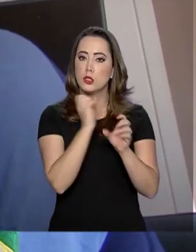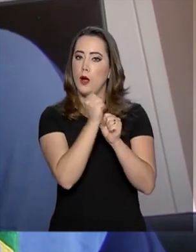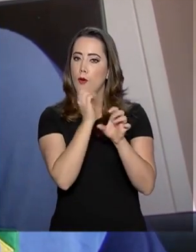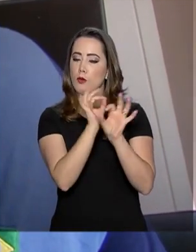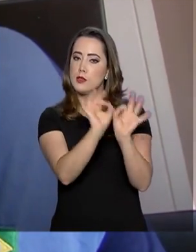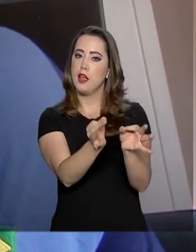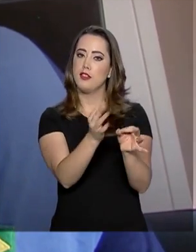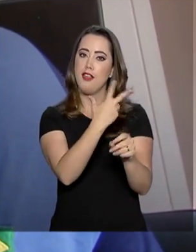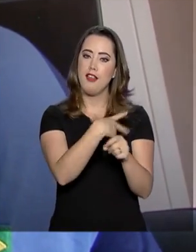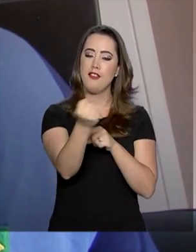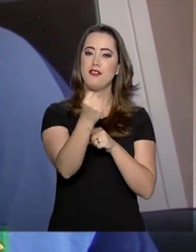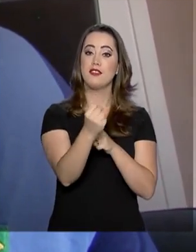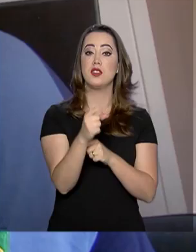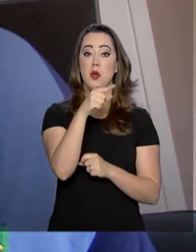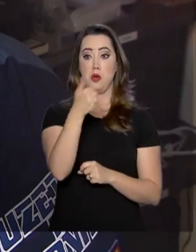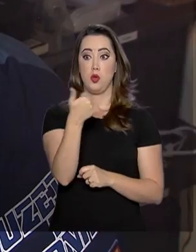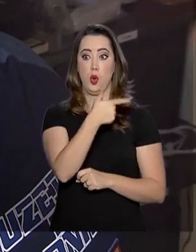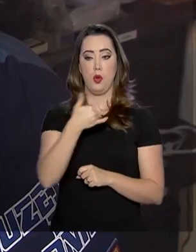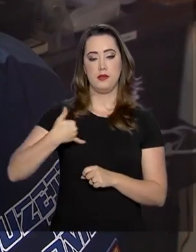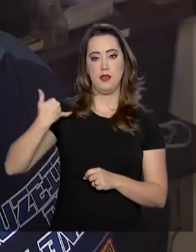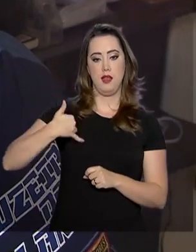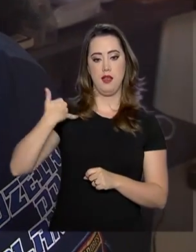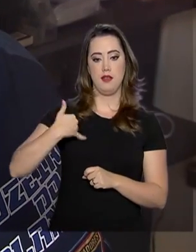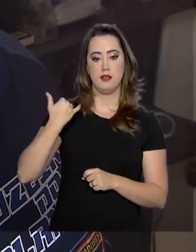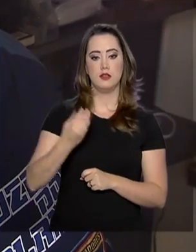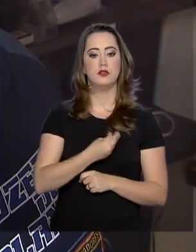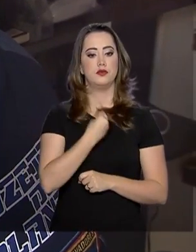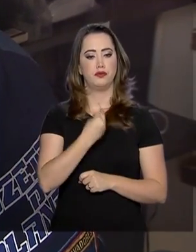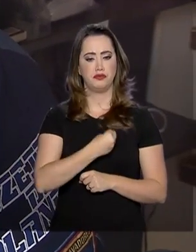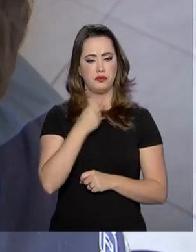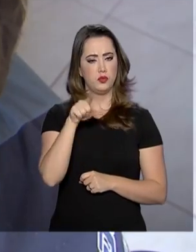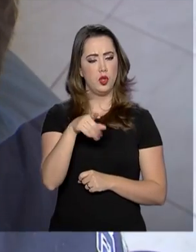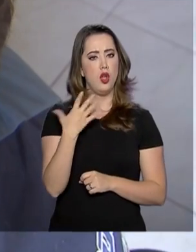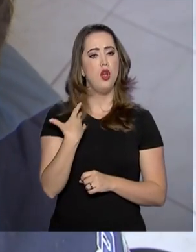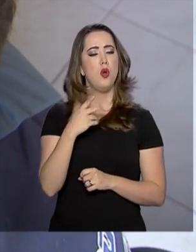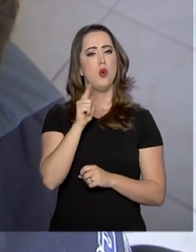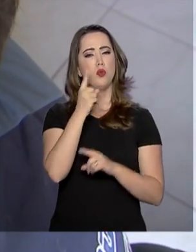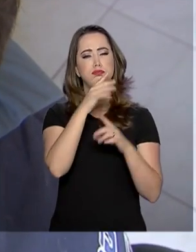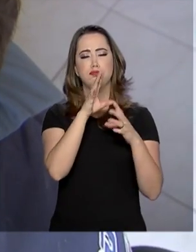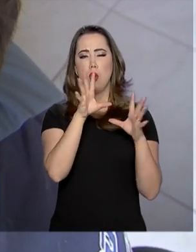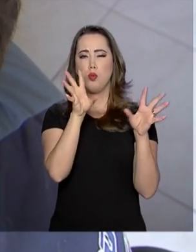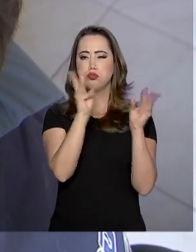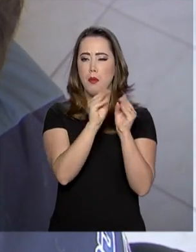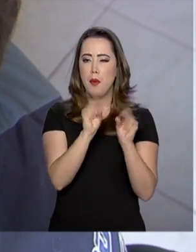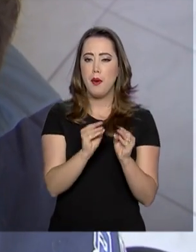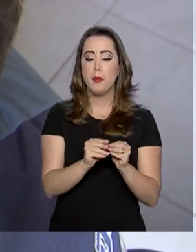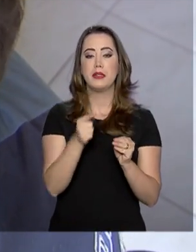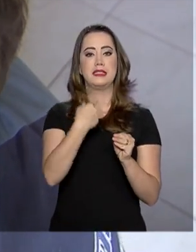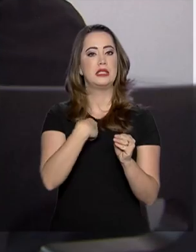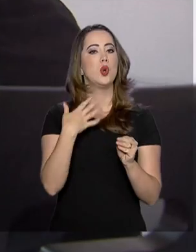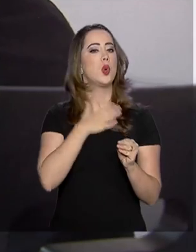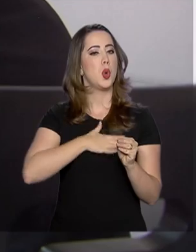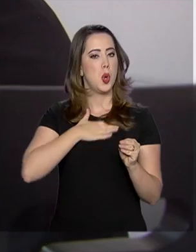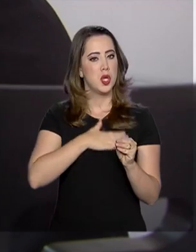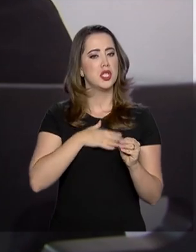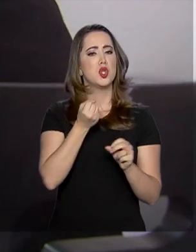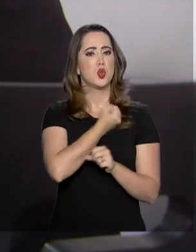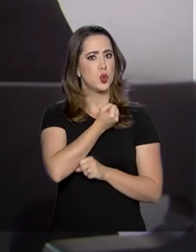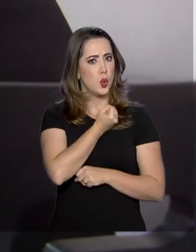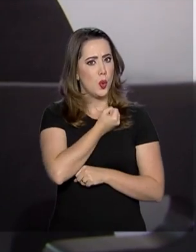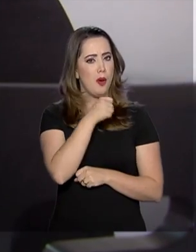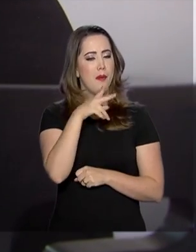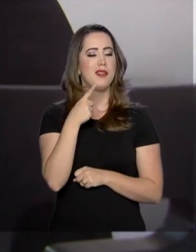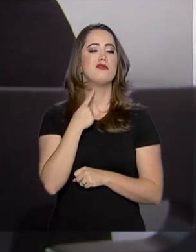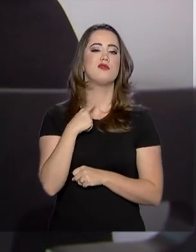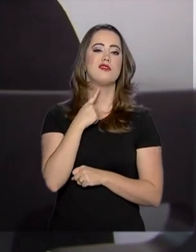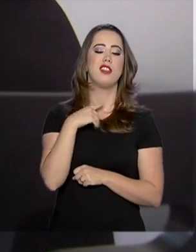a vitória. Dayane, de 12 anos, aplicou na vida uma fórmula para o sucesso, talento com números, dedicação e vontade